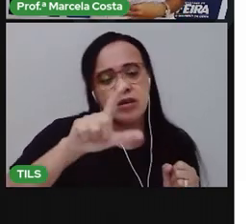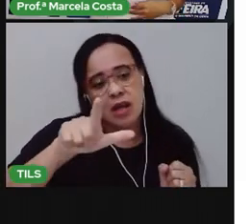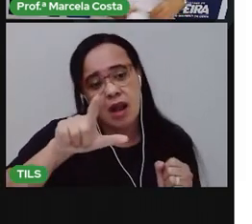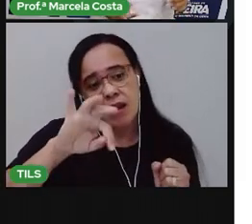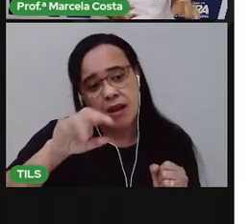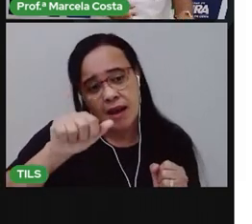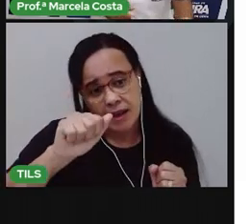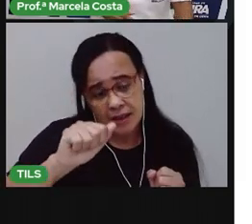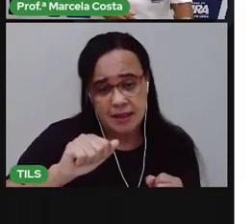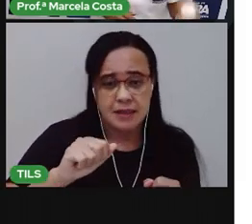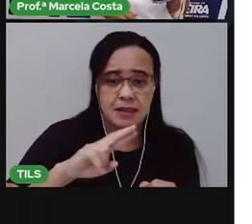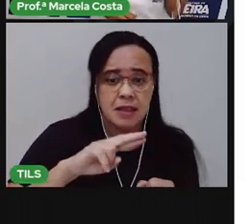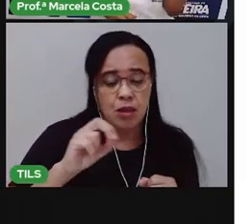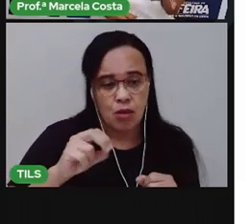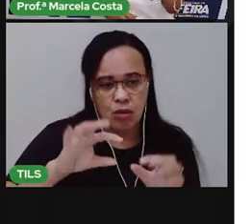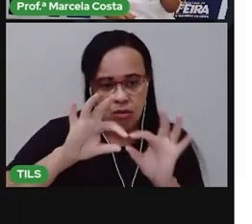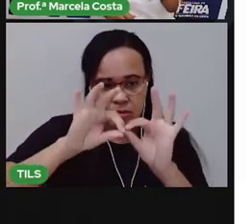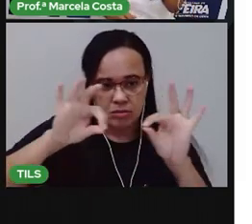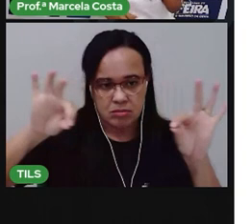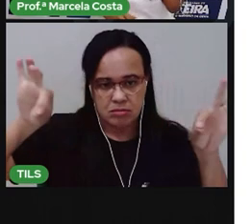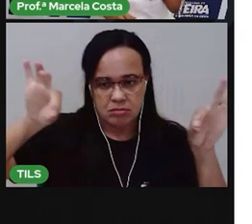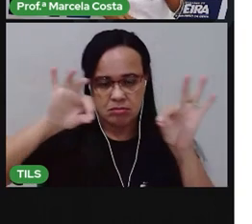Você vai precisar de barbante.